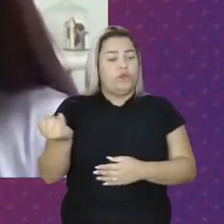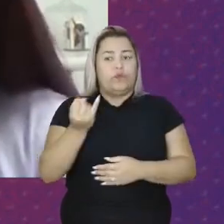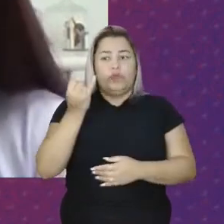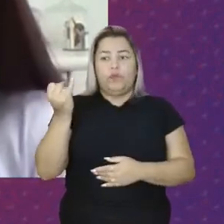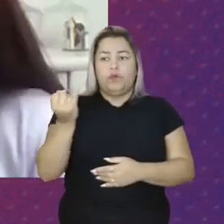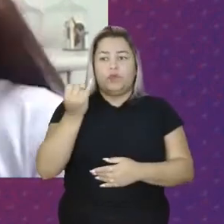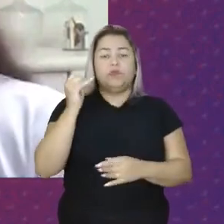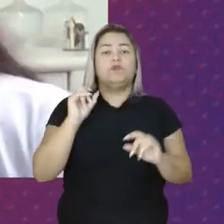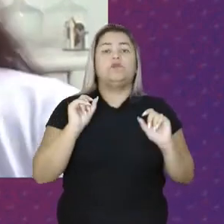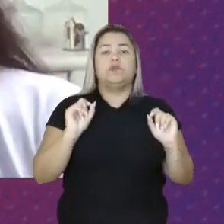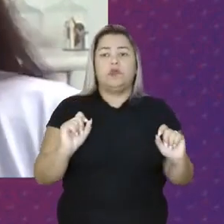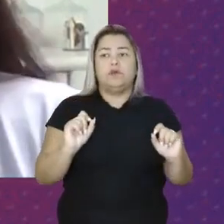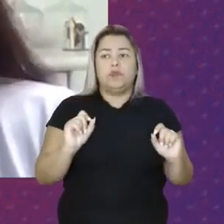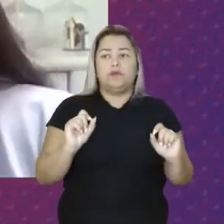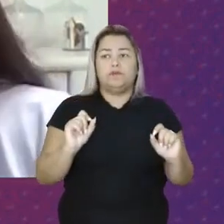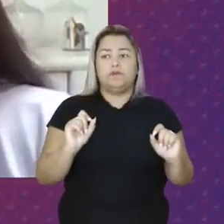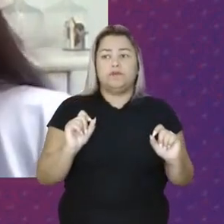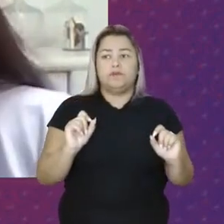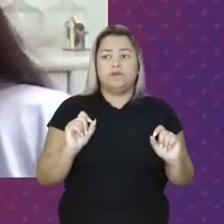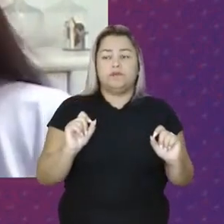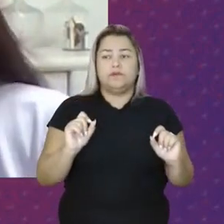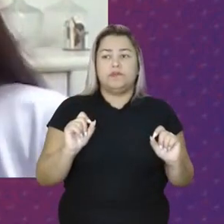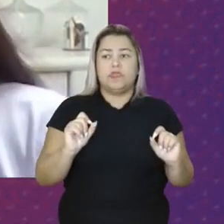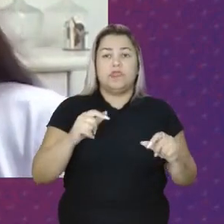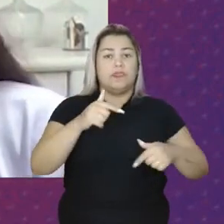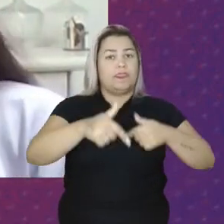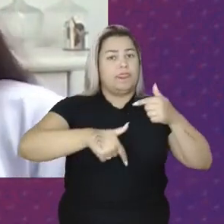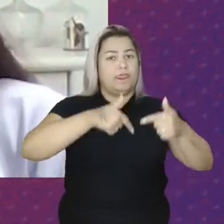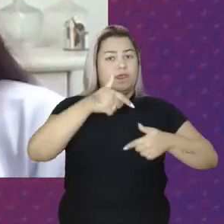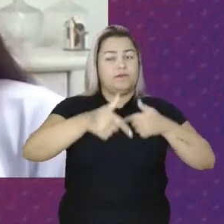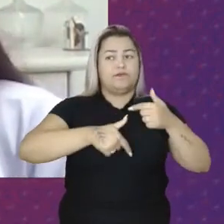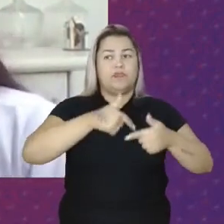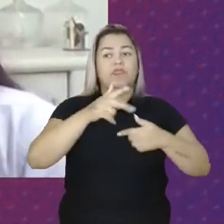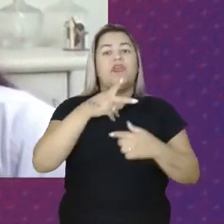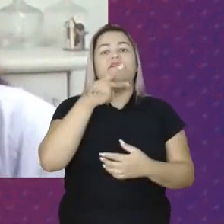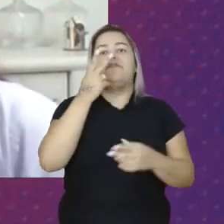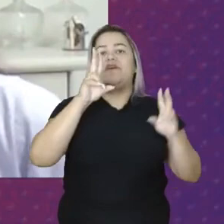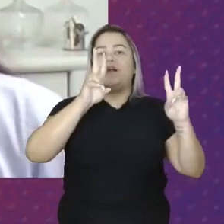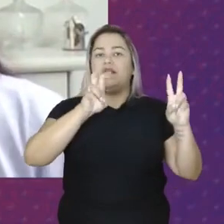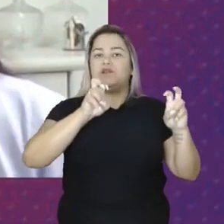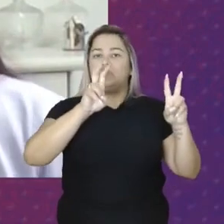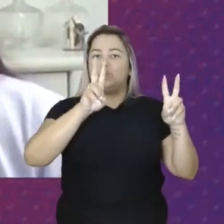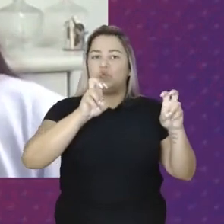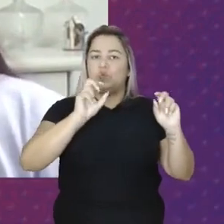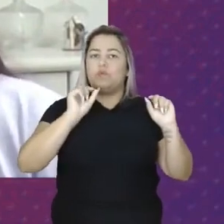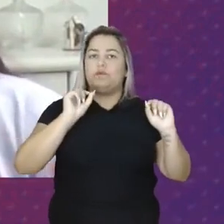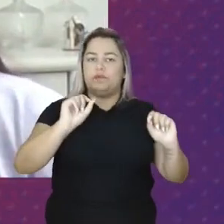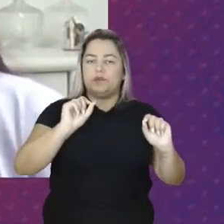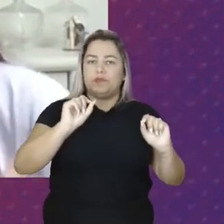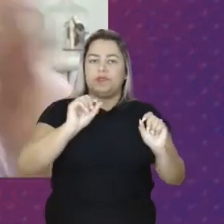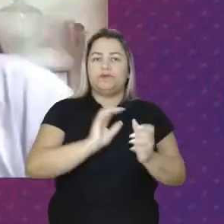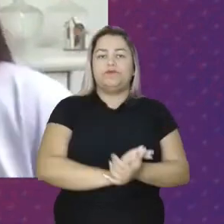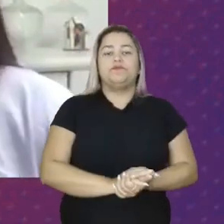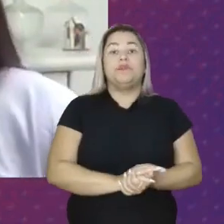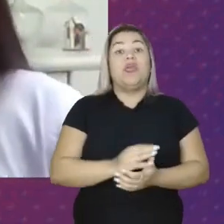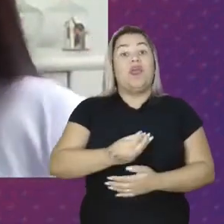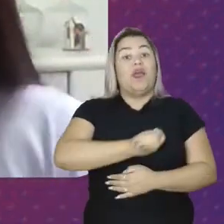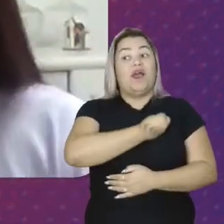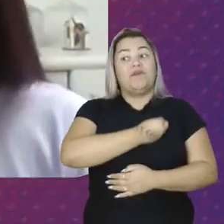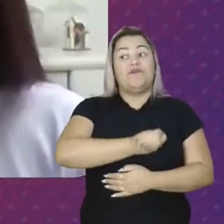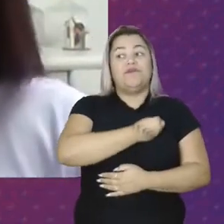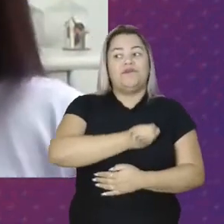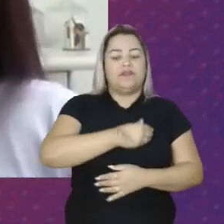Que é As trabalhadoras rurais Que é falar sobre A vida